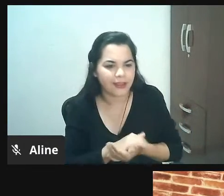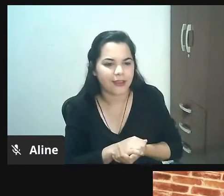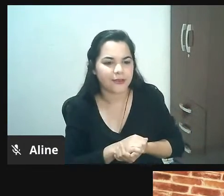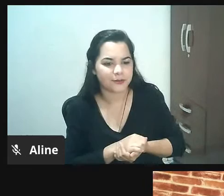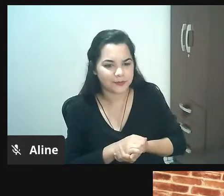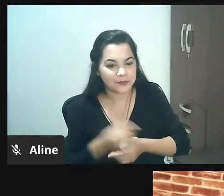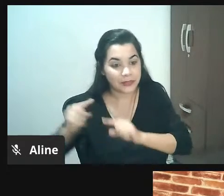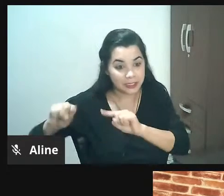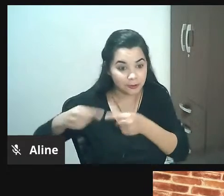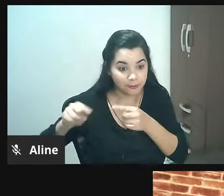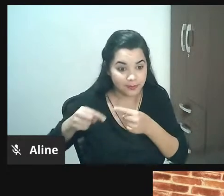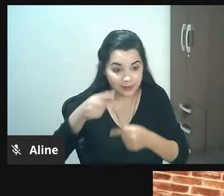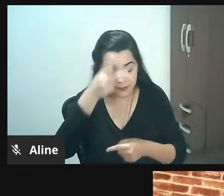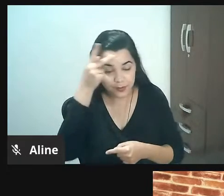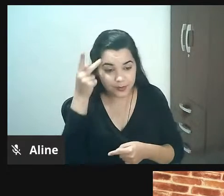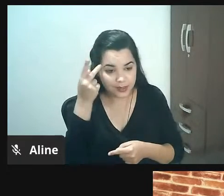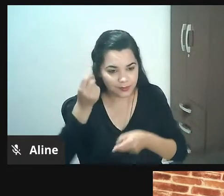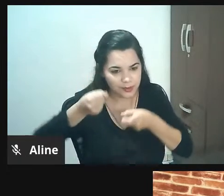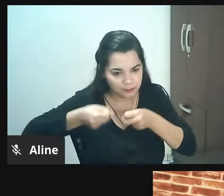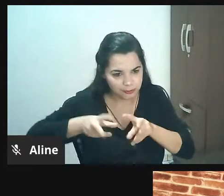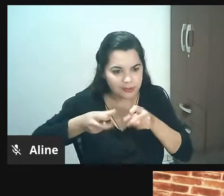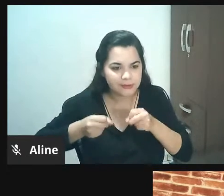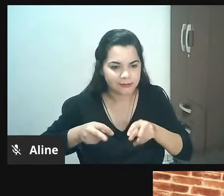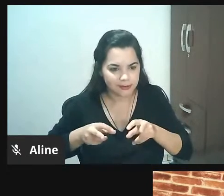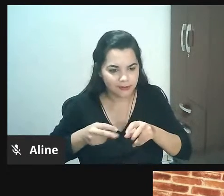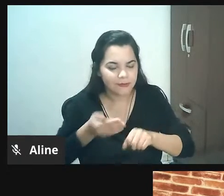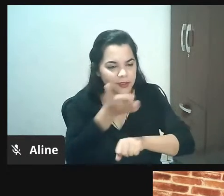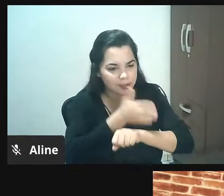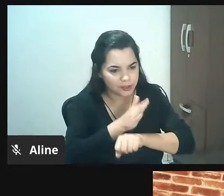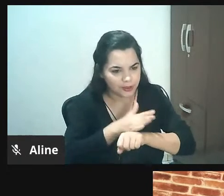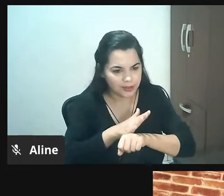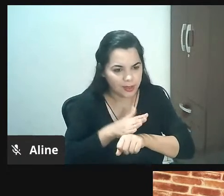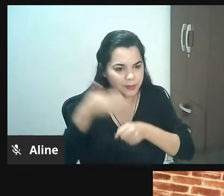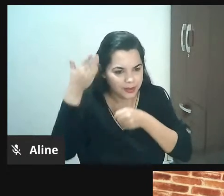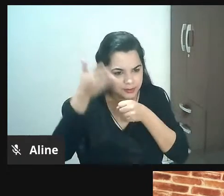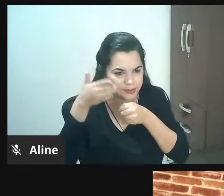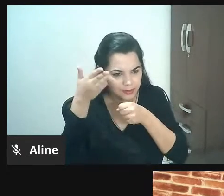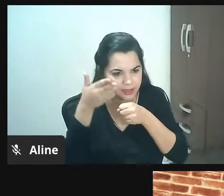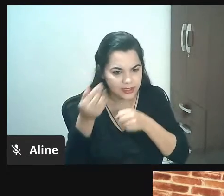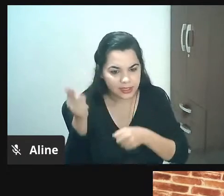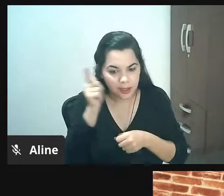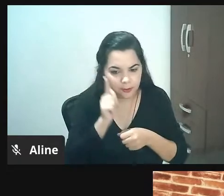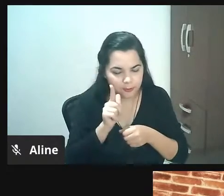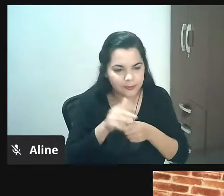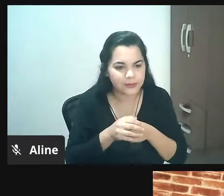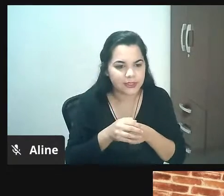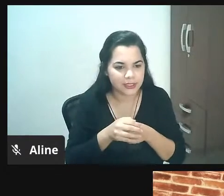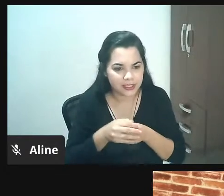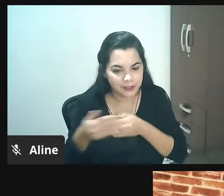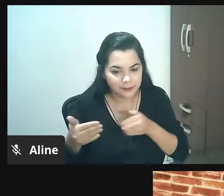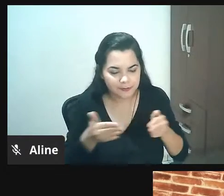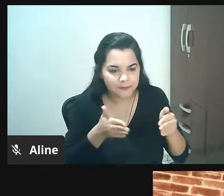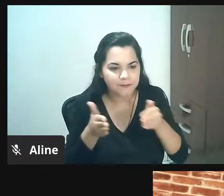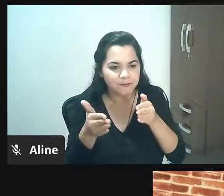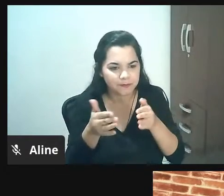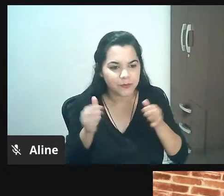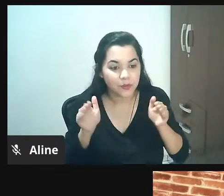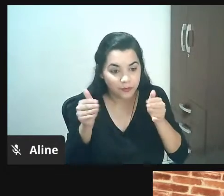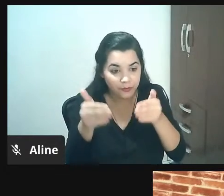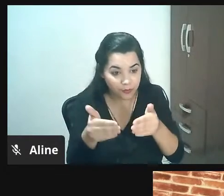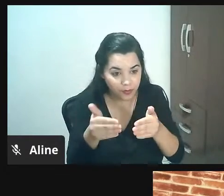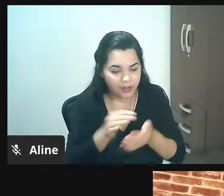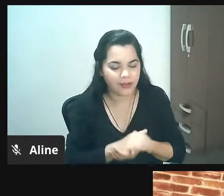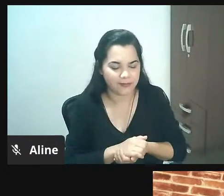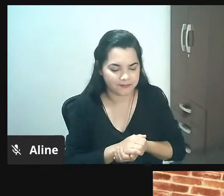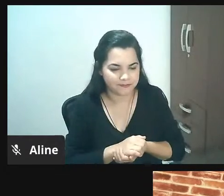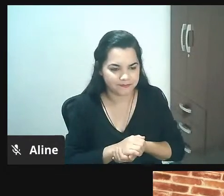desafio de quem vende treinamento curso tudo mais é tangibilizar então é uma venda consultiva que